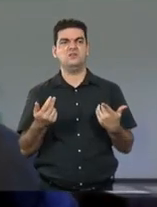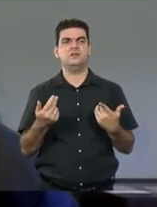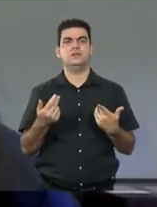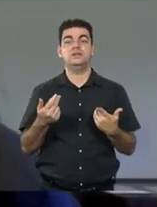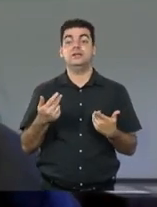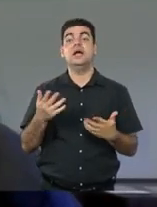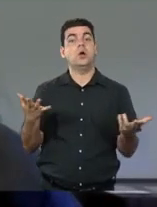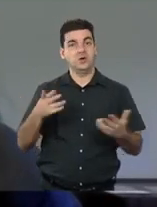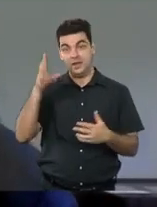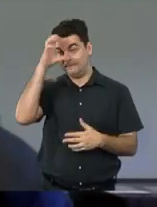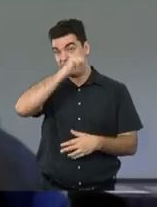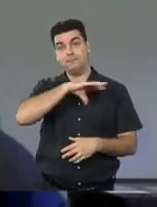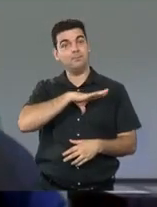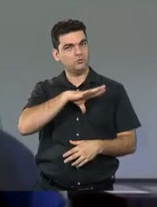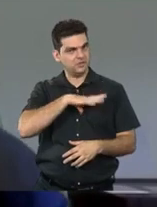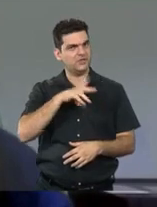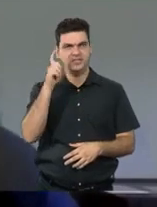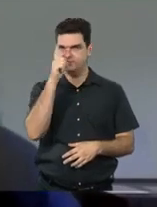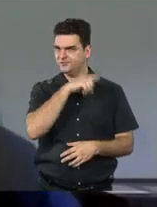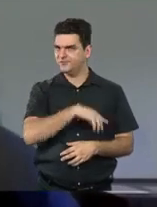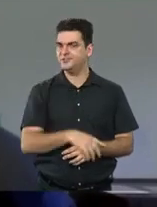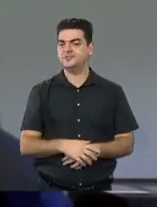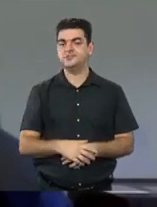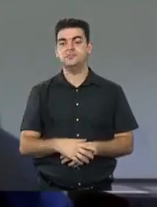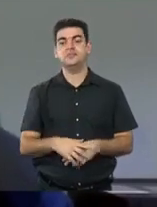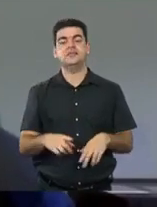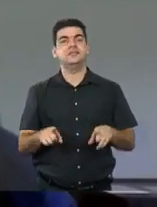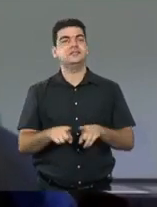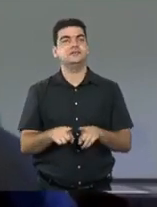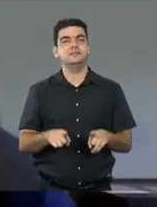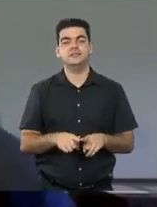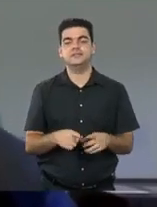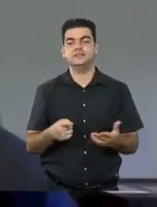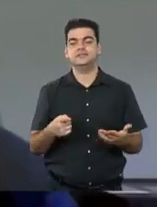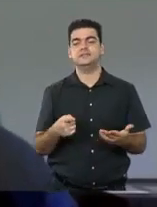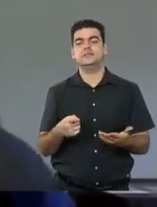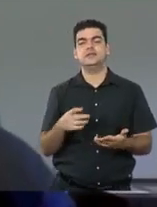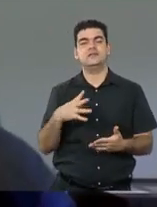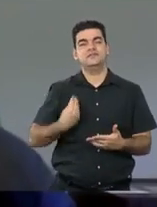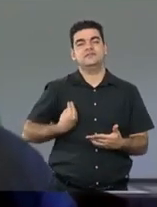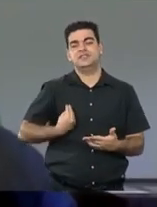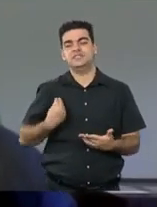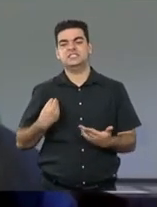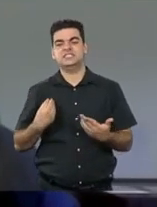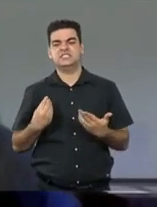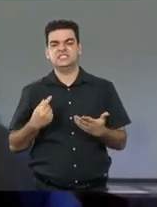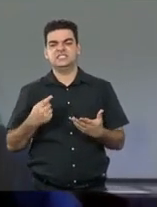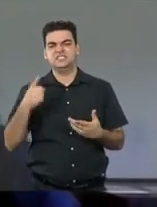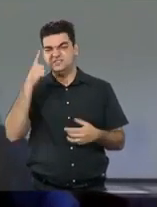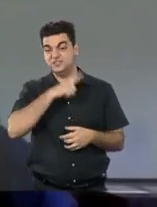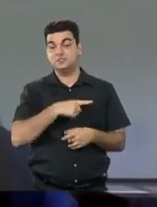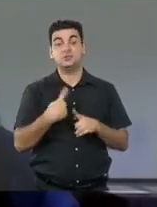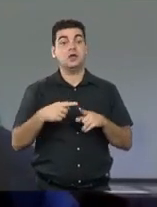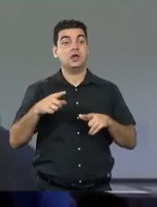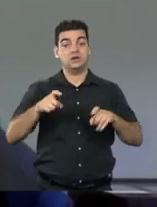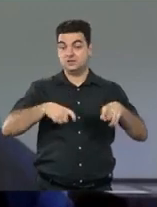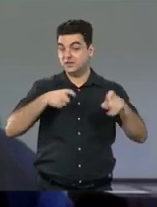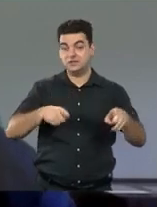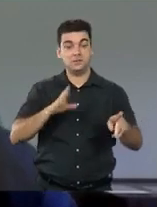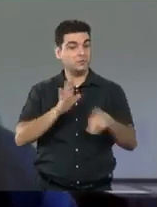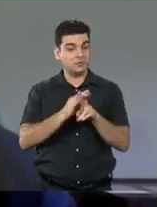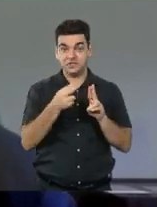o desafio de aprender português, a necessidade de sobreviver numa terra que ainda não era